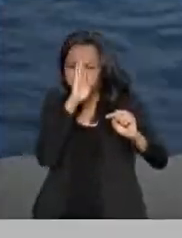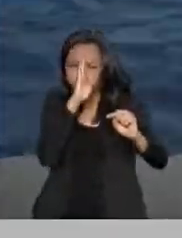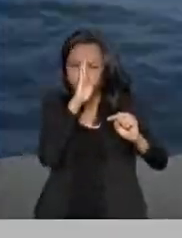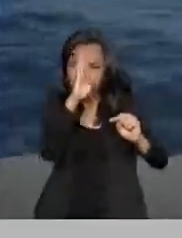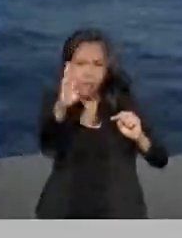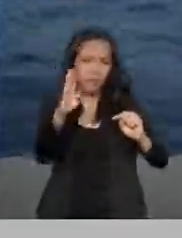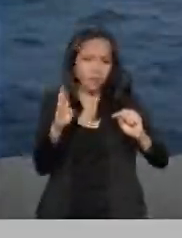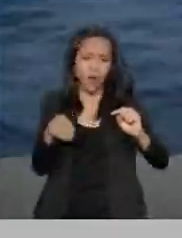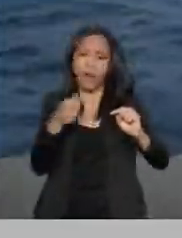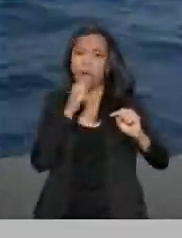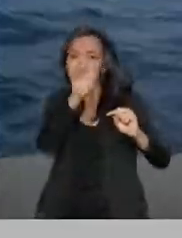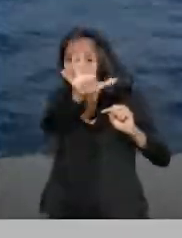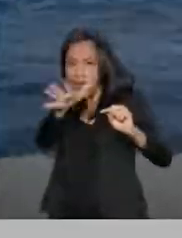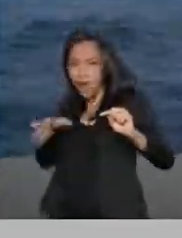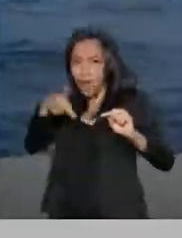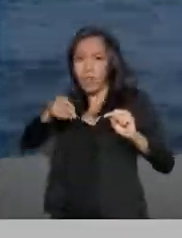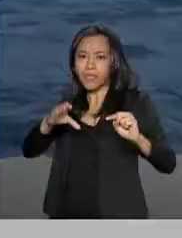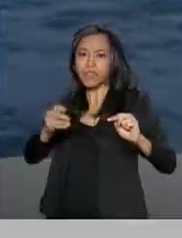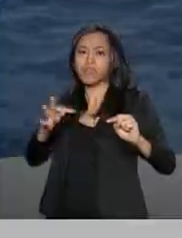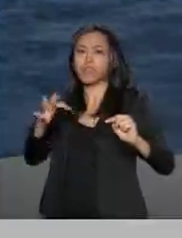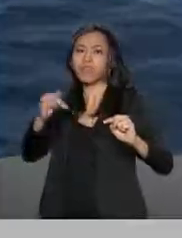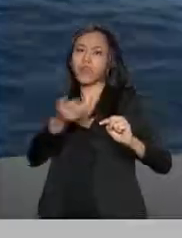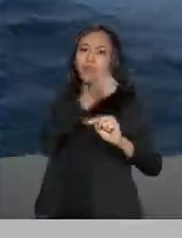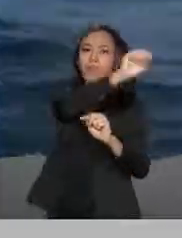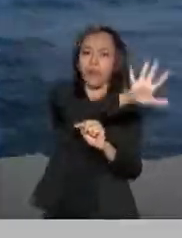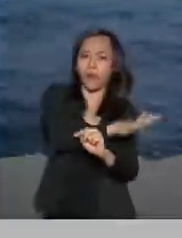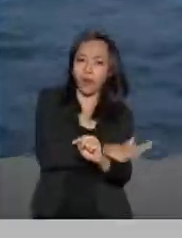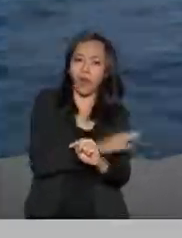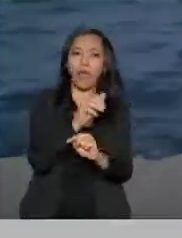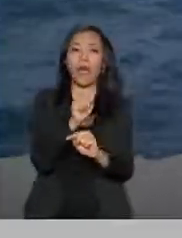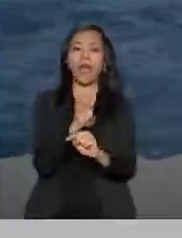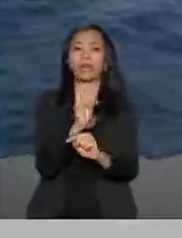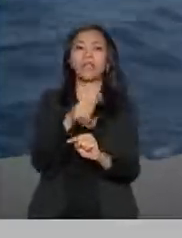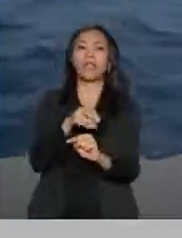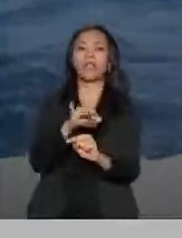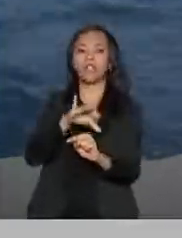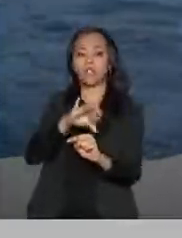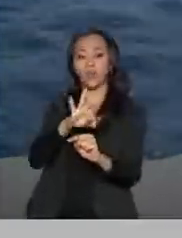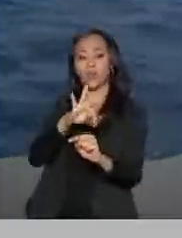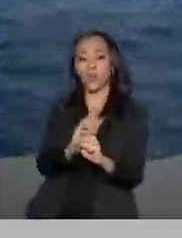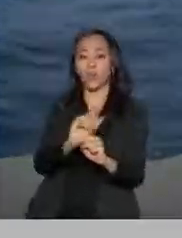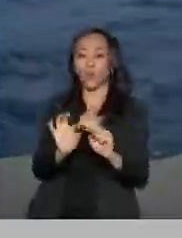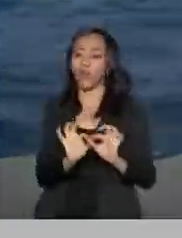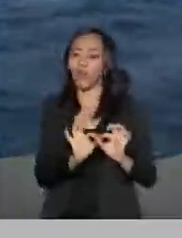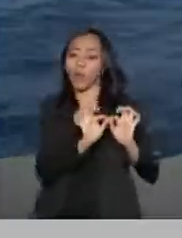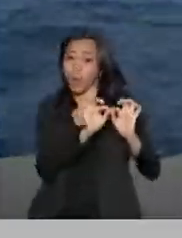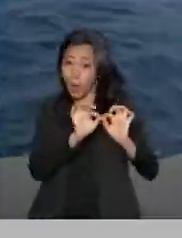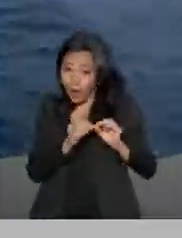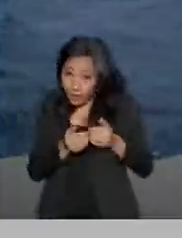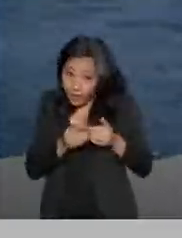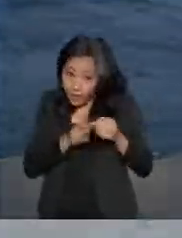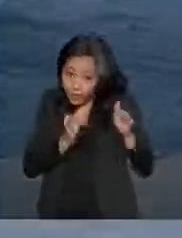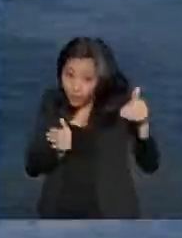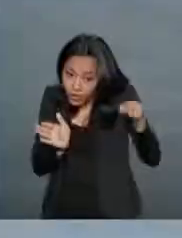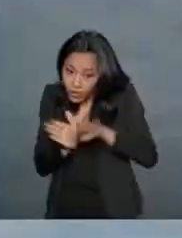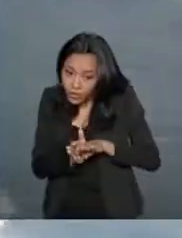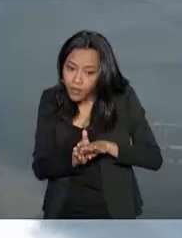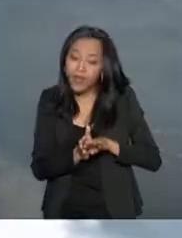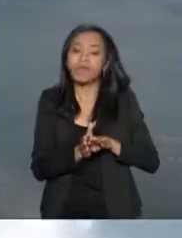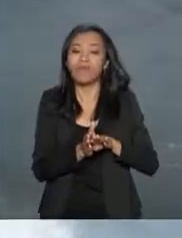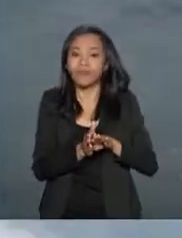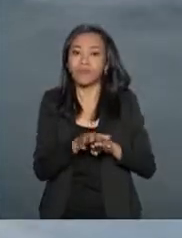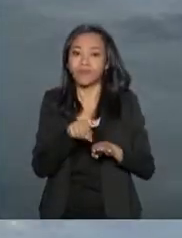oceanos do mundo, o Pacífico e o Atlântico. A única rota entre eles até a abertura do Canal do Panamá,